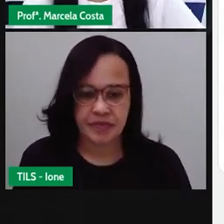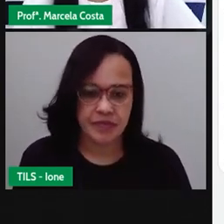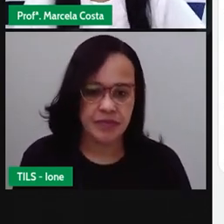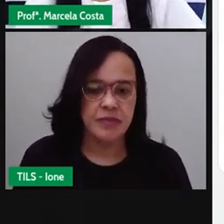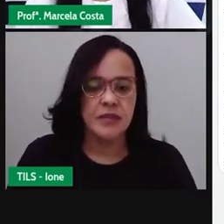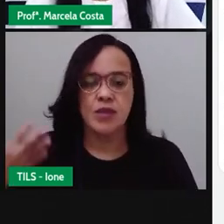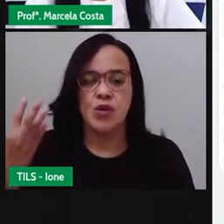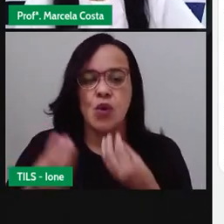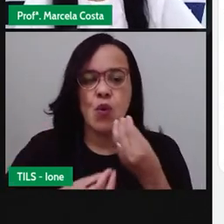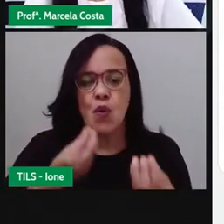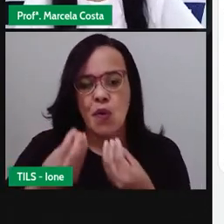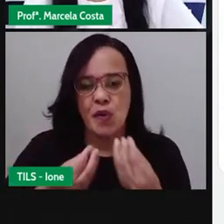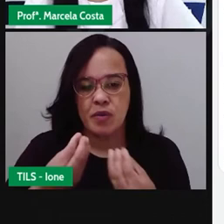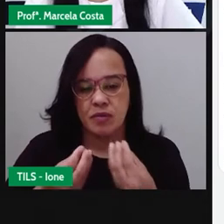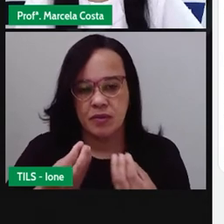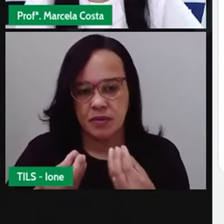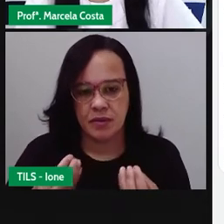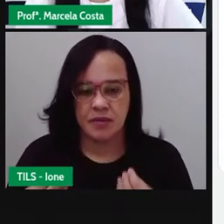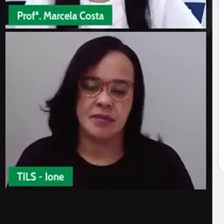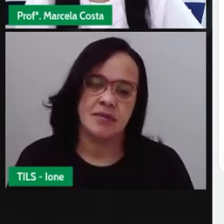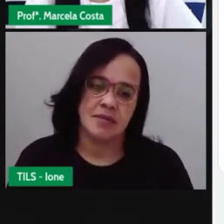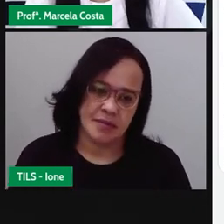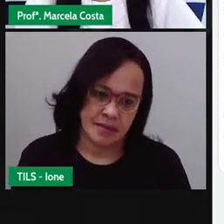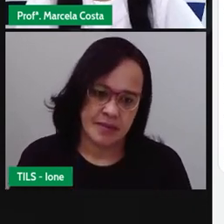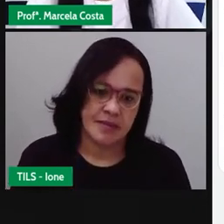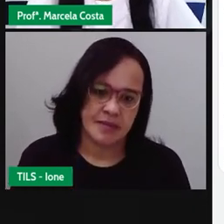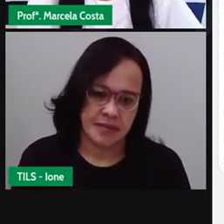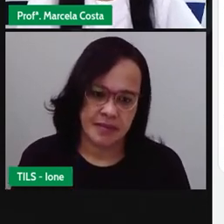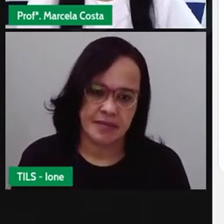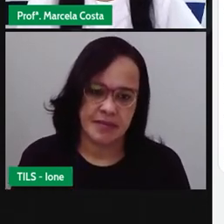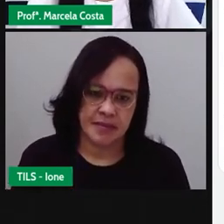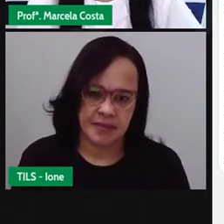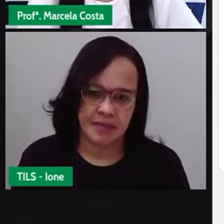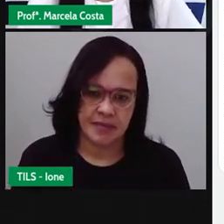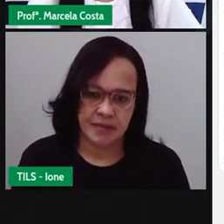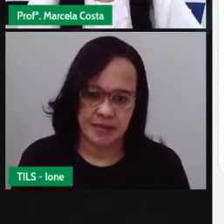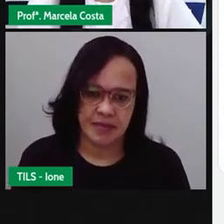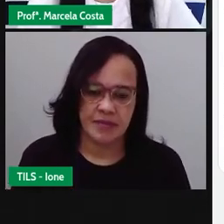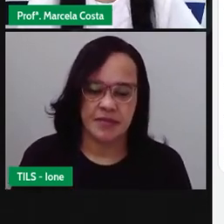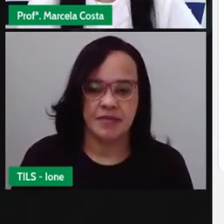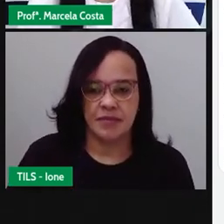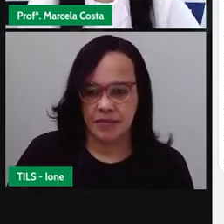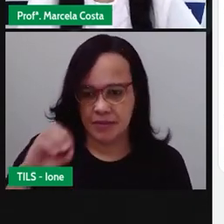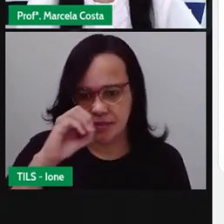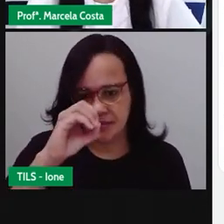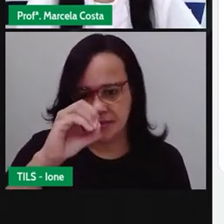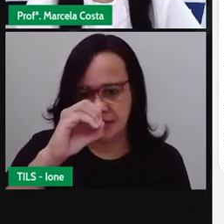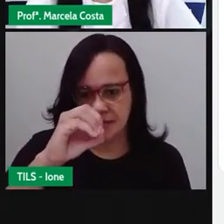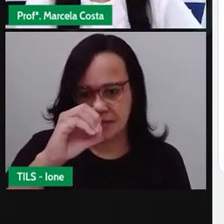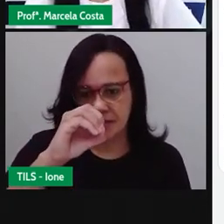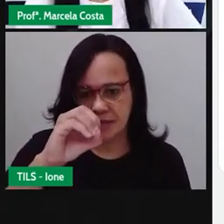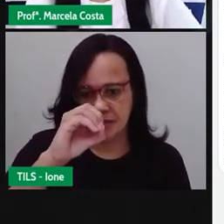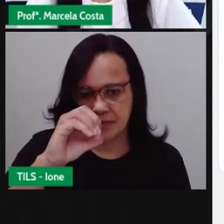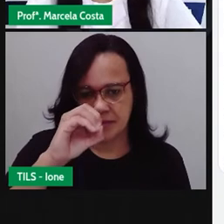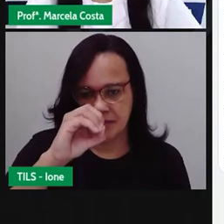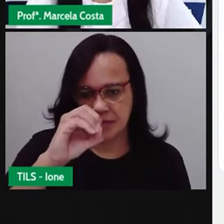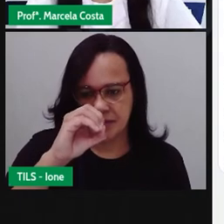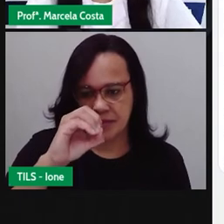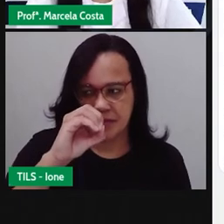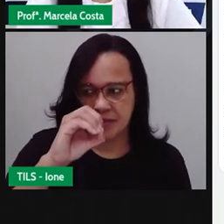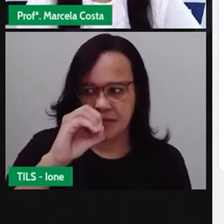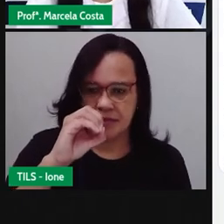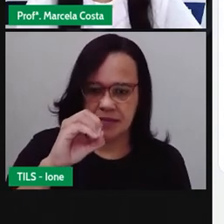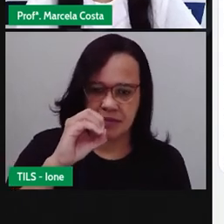vou colocar, só que eu vou dividir esse número. Eu vou colocar o zero, que está representando a